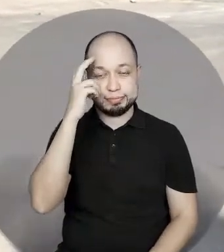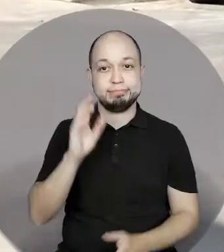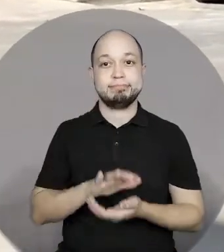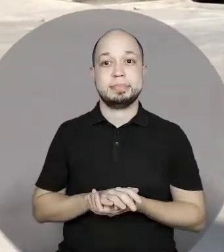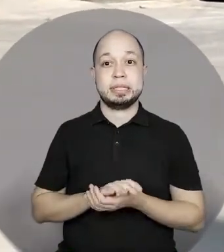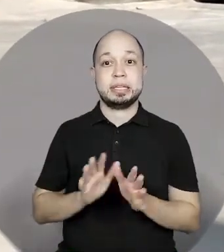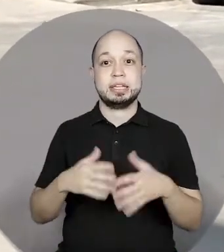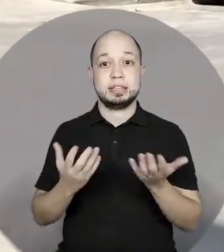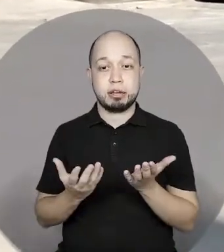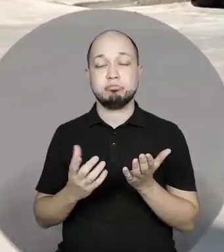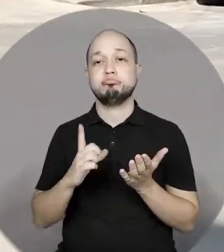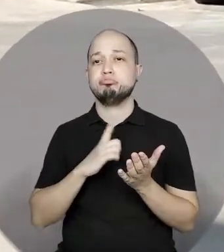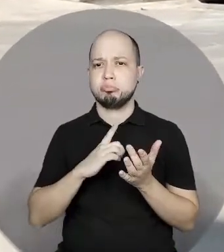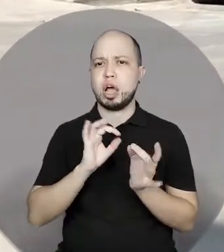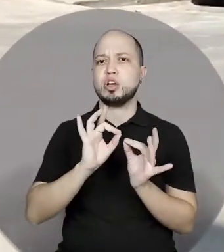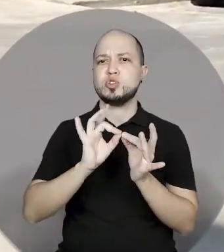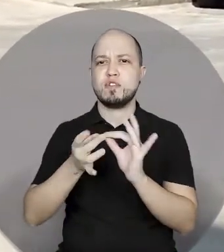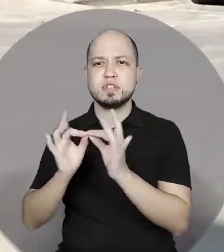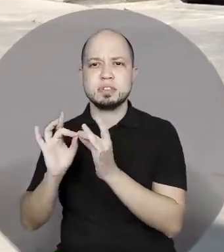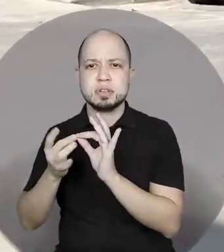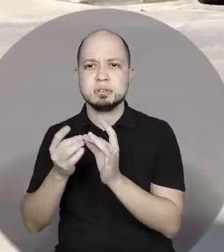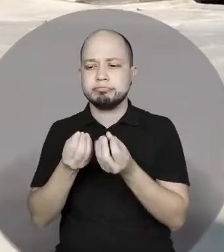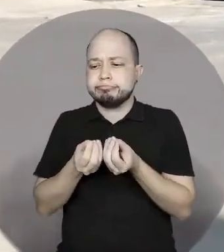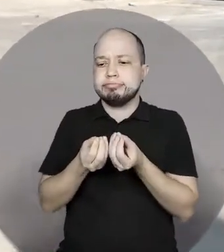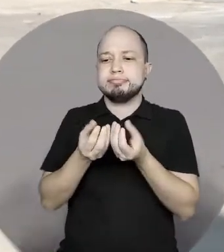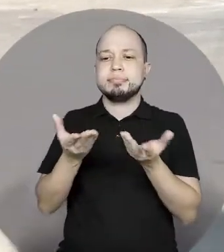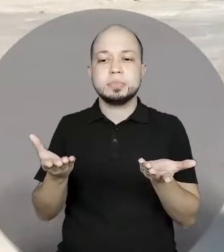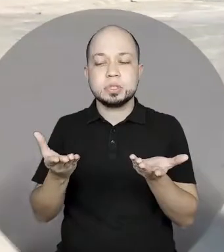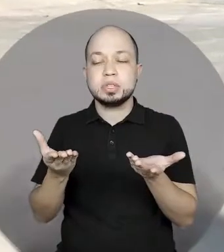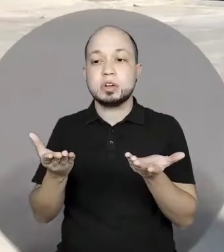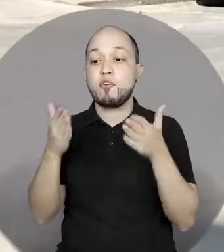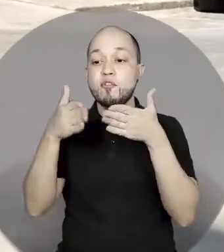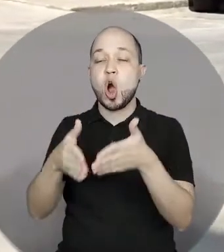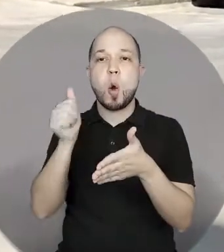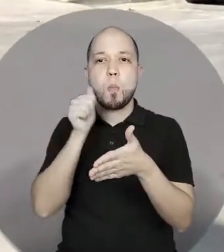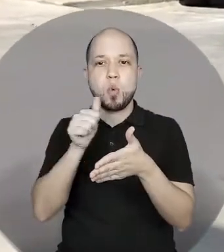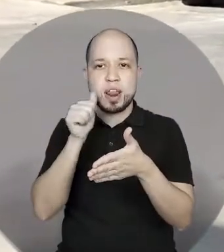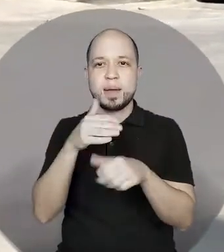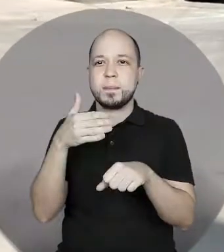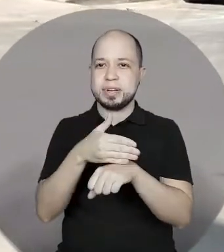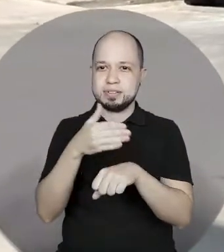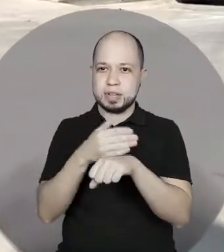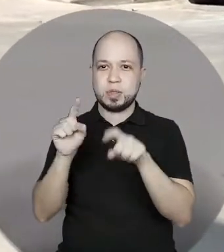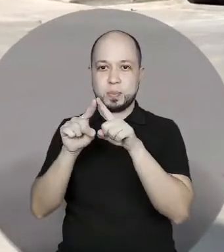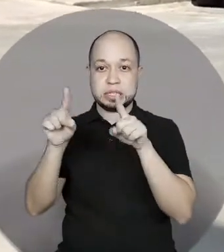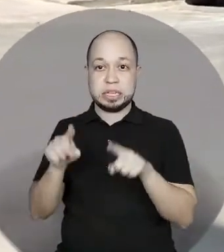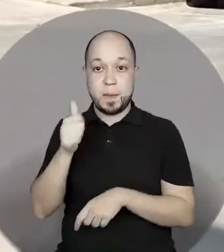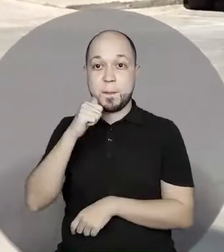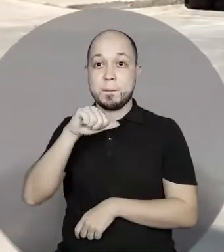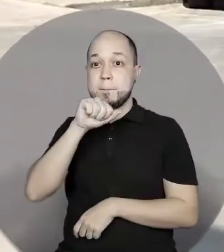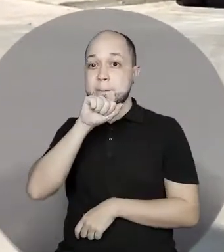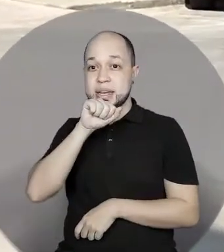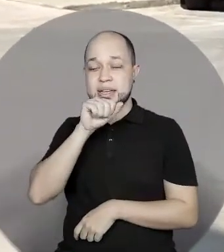Criarte surge nas oficinas, que eram dadas para as mulheres que participavam do projeto, as mães das crianças. Só que,